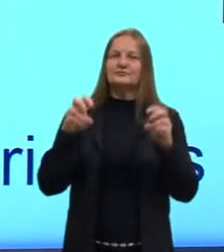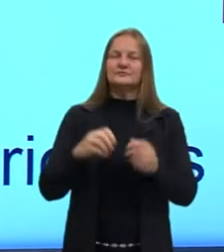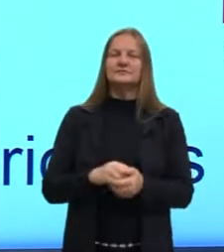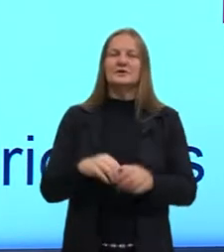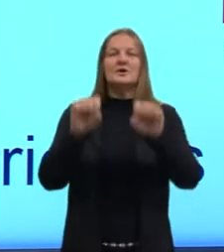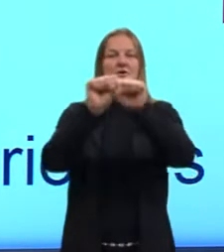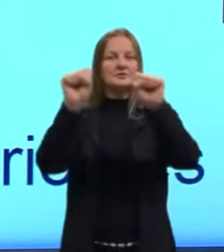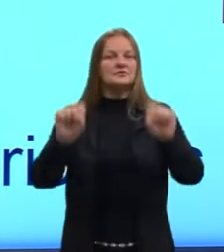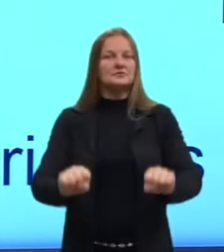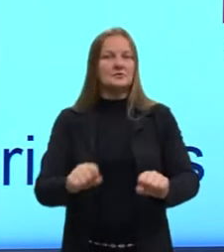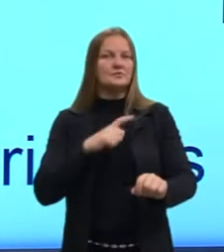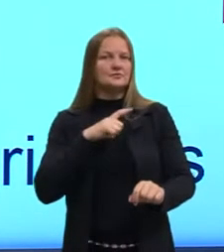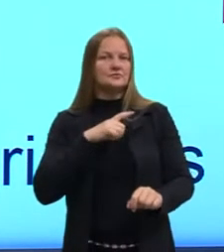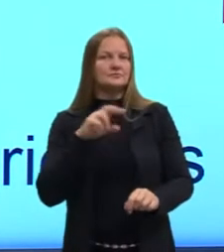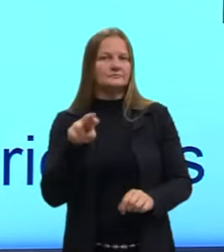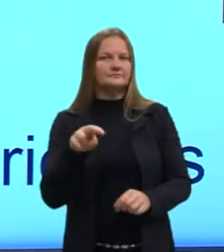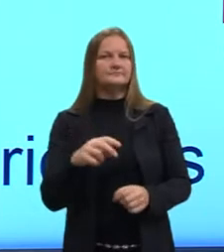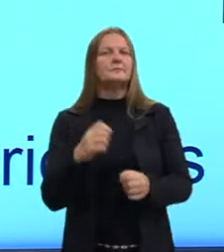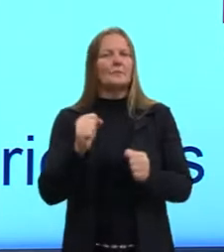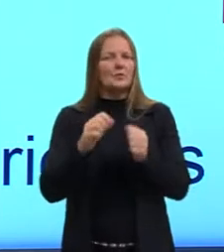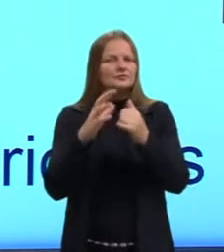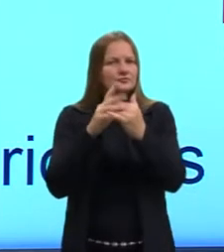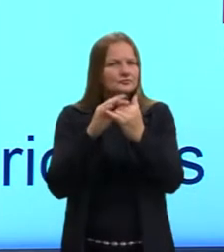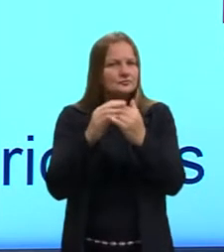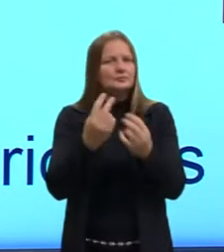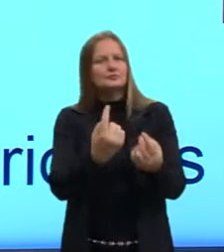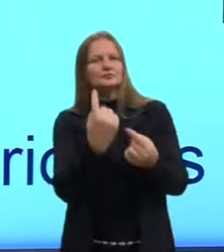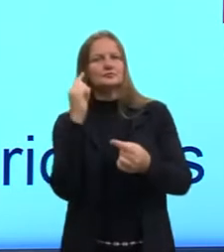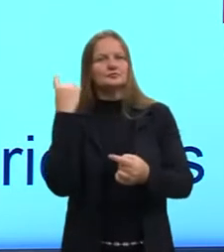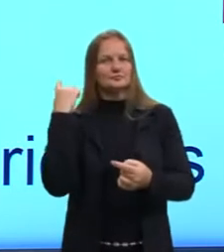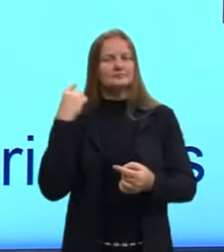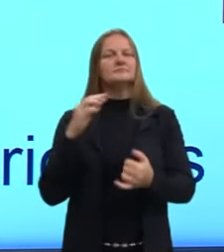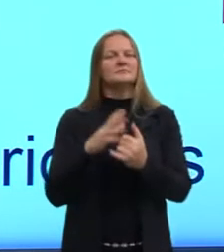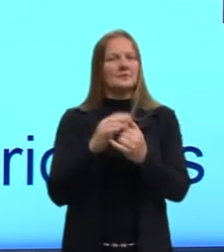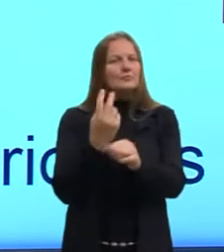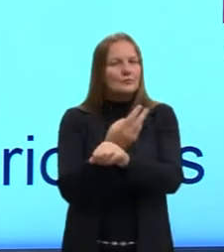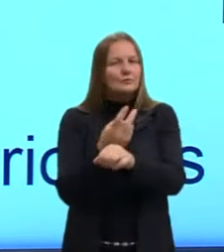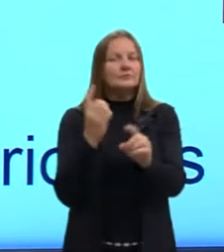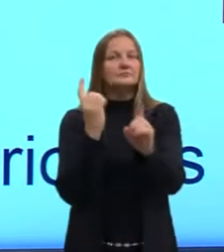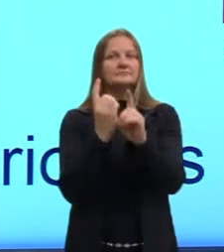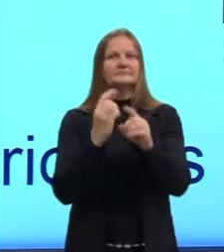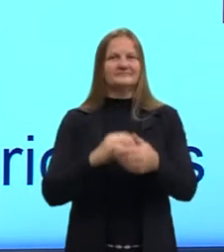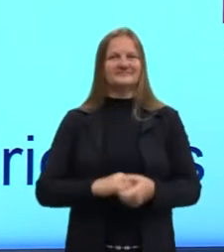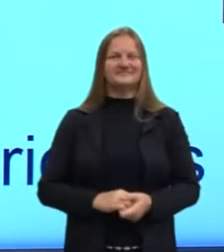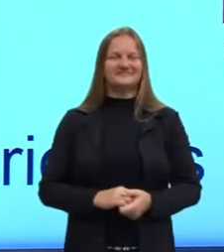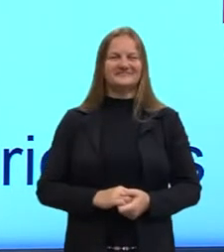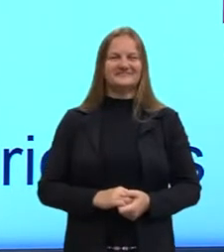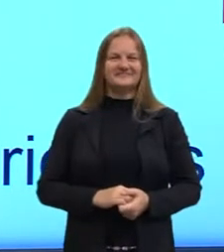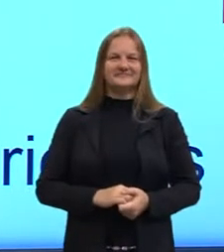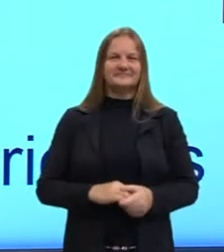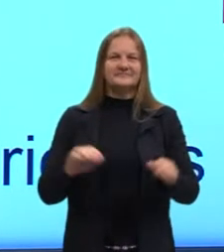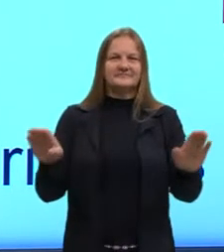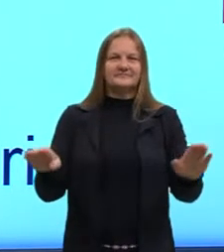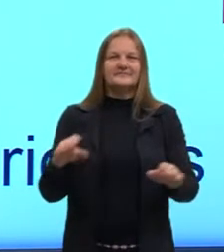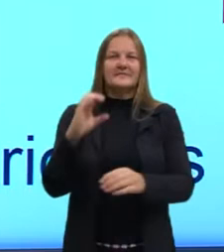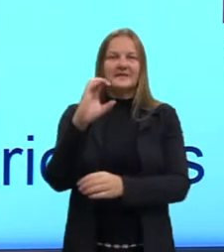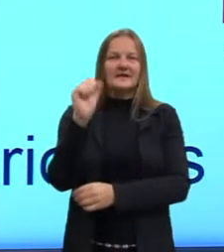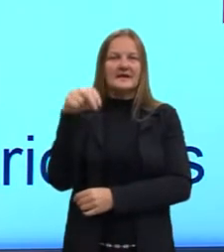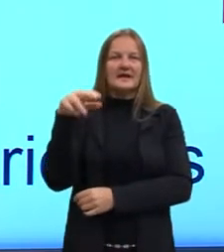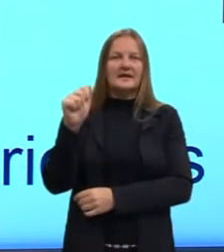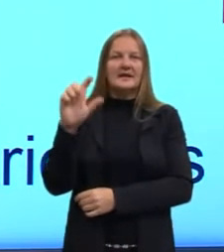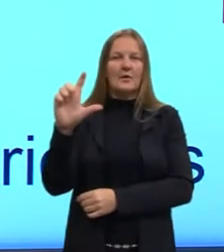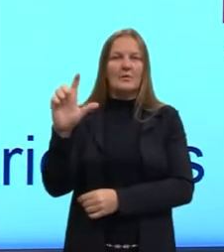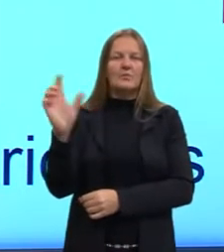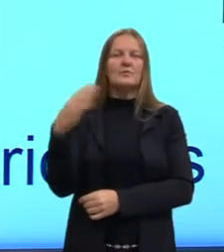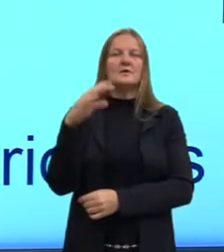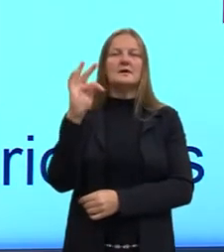sistemática. Se vocês quiserem relembrar, podem ir lá no YouTube e ver, no canal Seduc. Então,